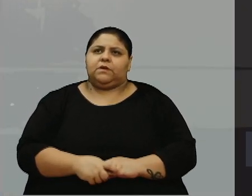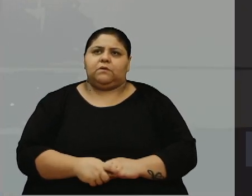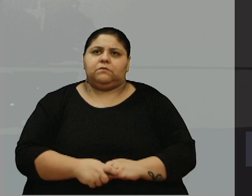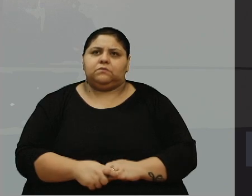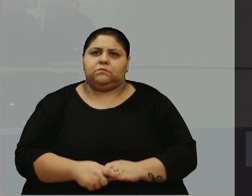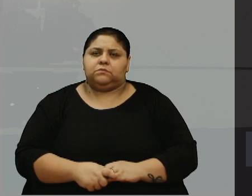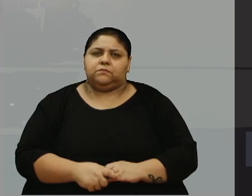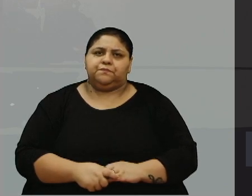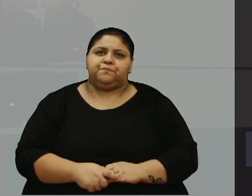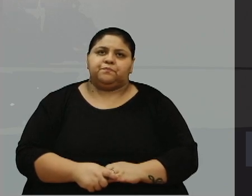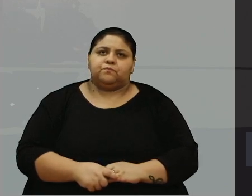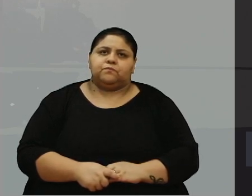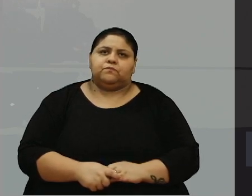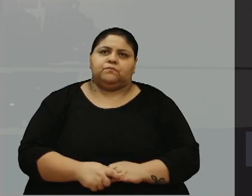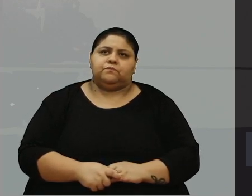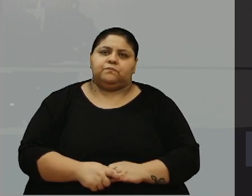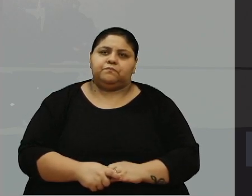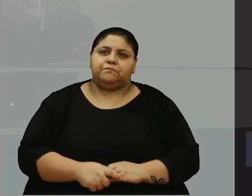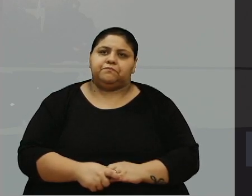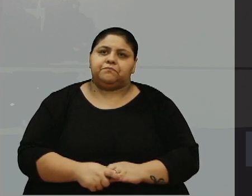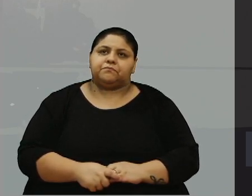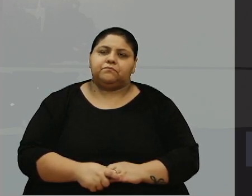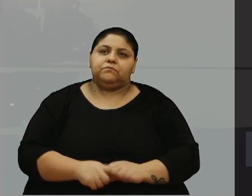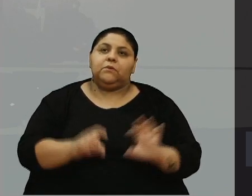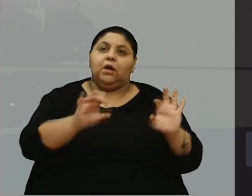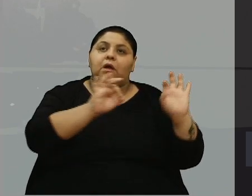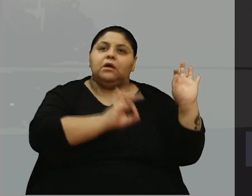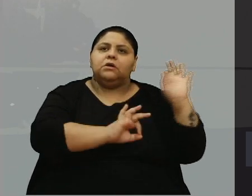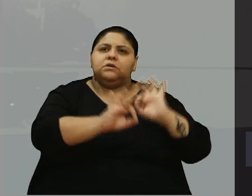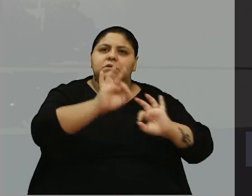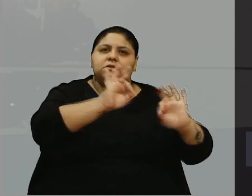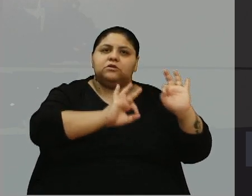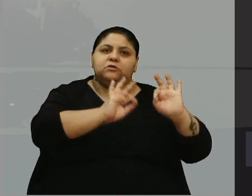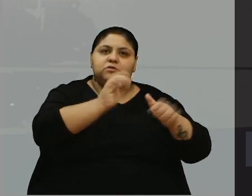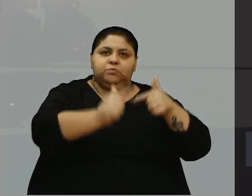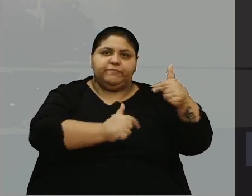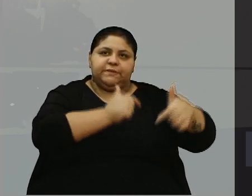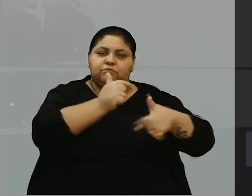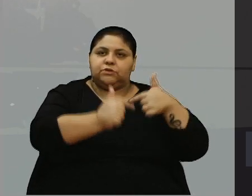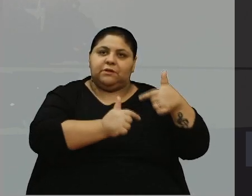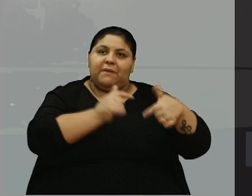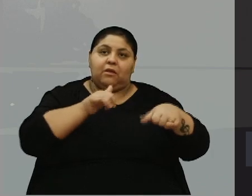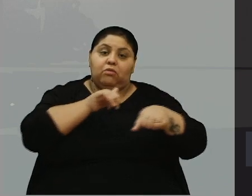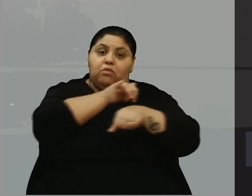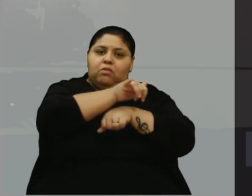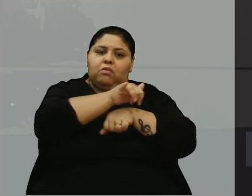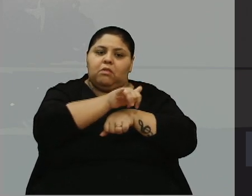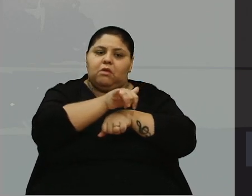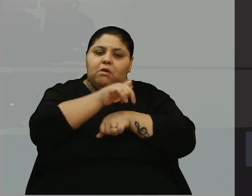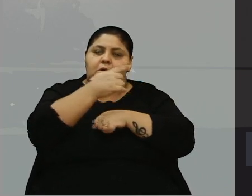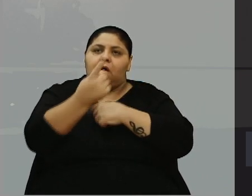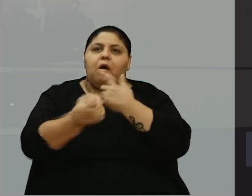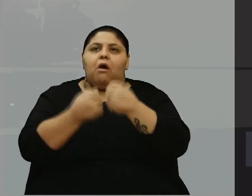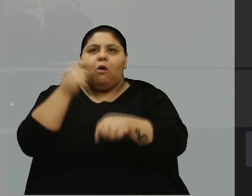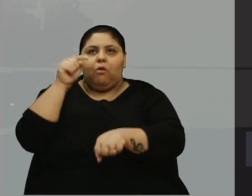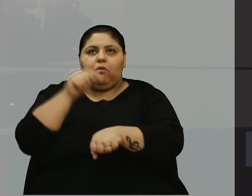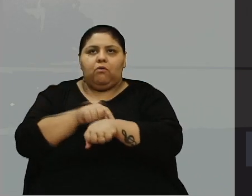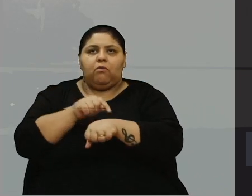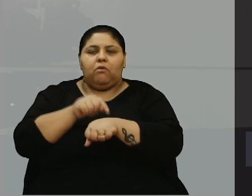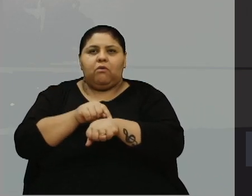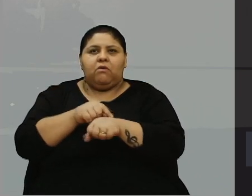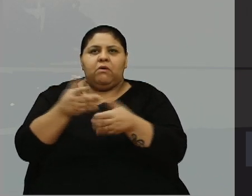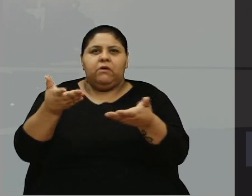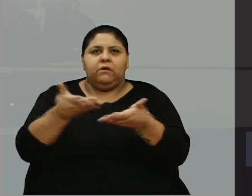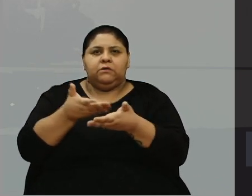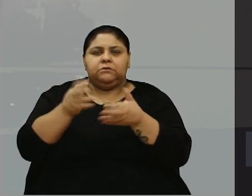dos planos de trabalho. Faz algum tempo, ainda quando existiam